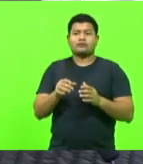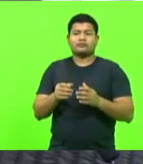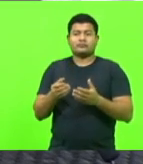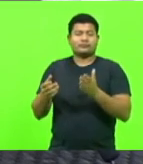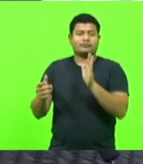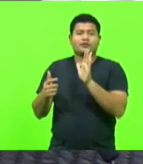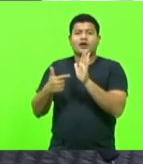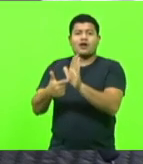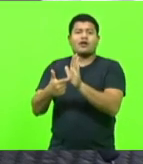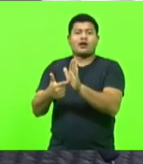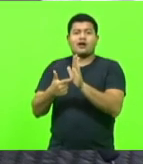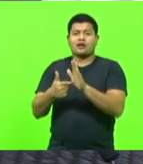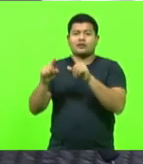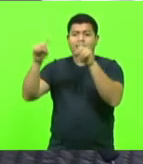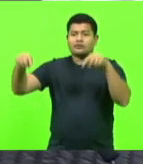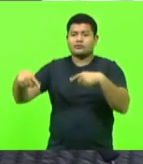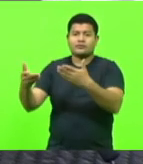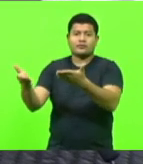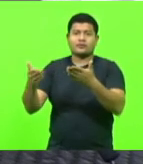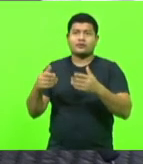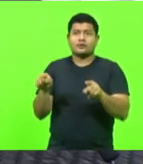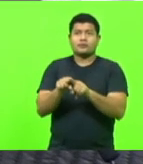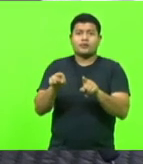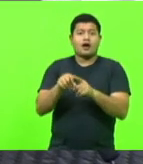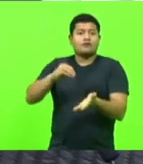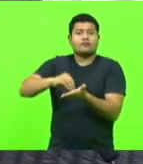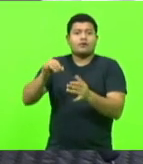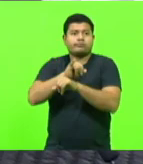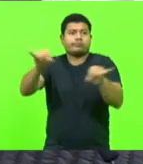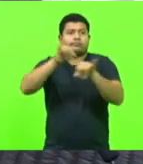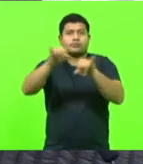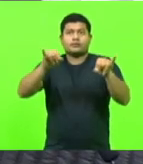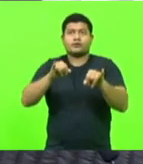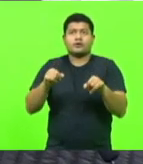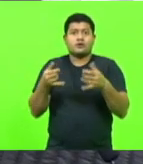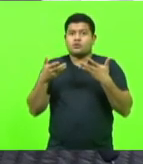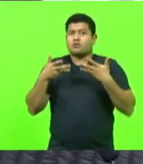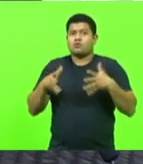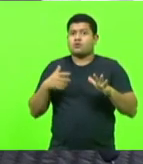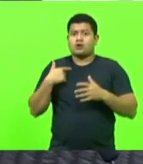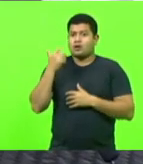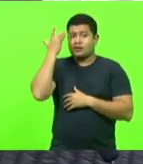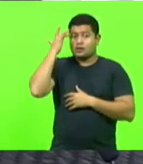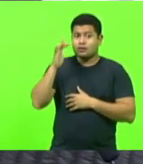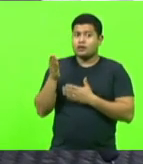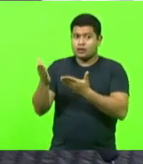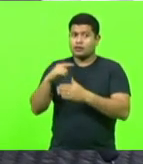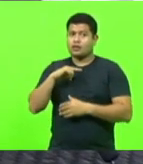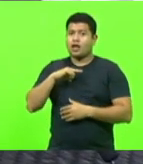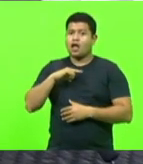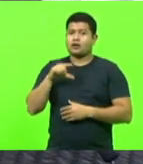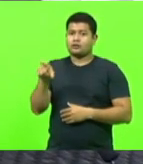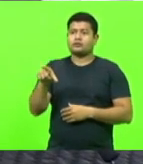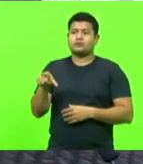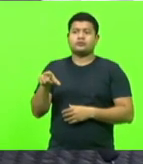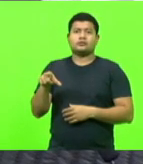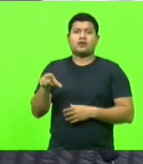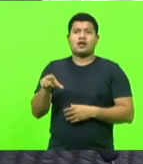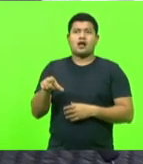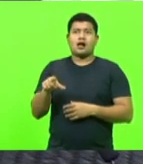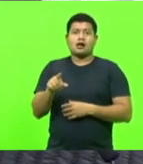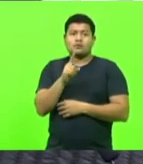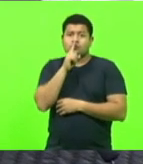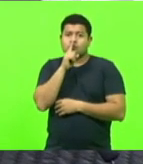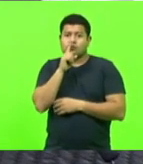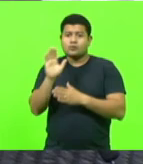a impressão de que, pela falta de divulgação, ninguém quer que saiba que esse local existe. Estava ali quietinho em Santa